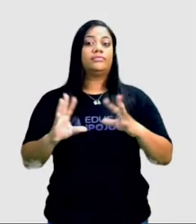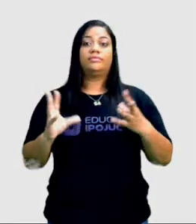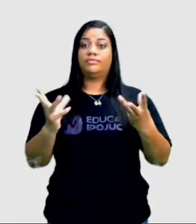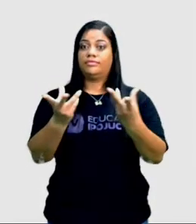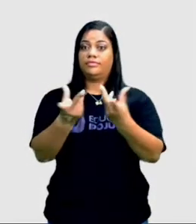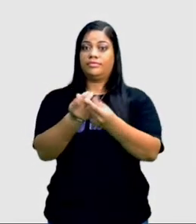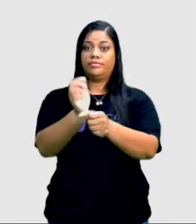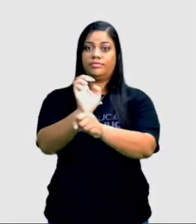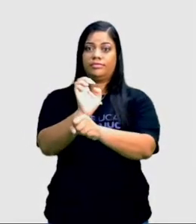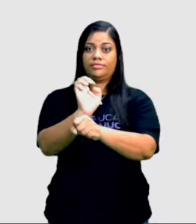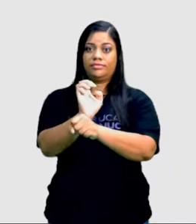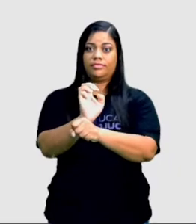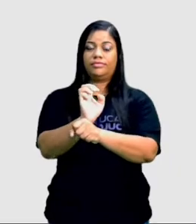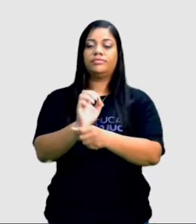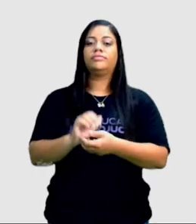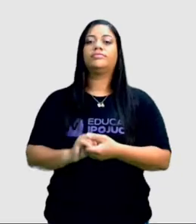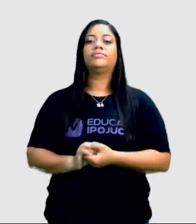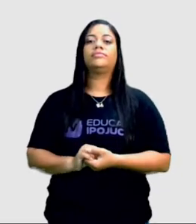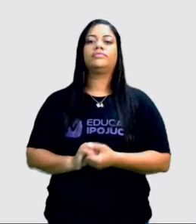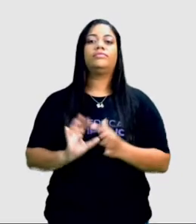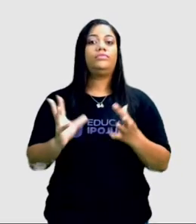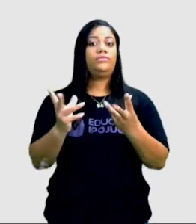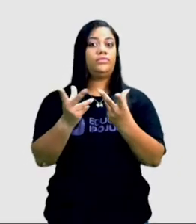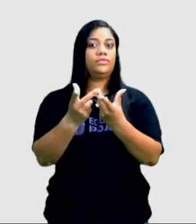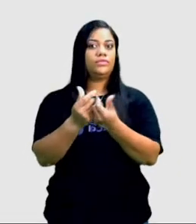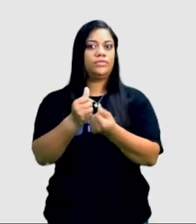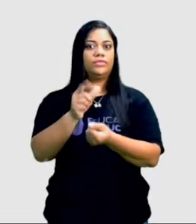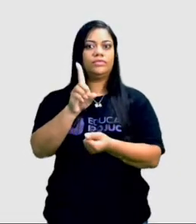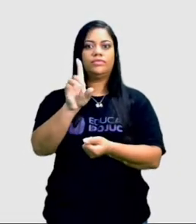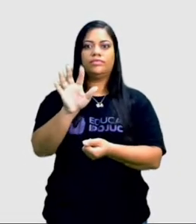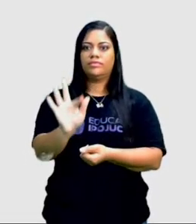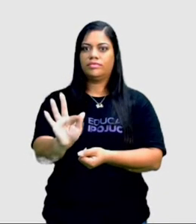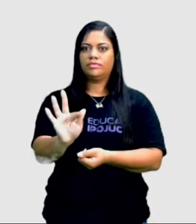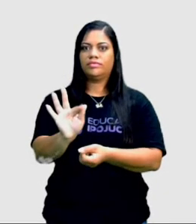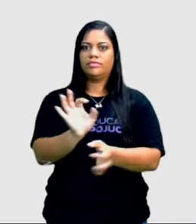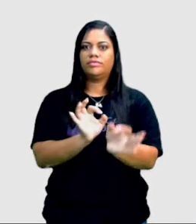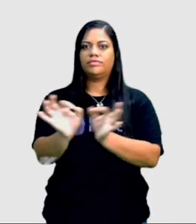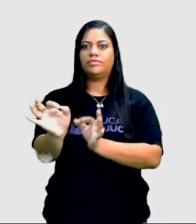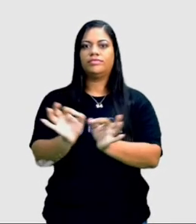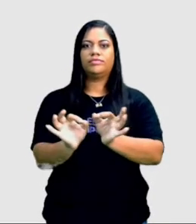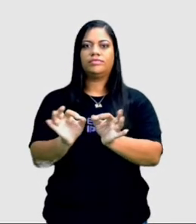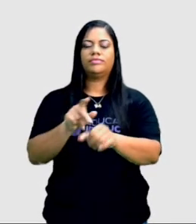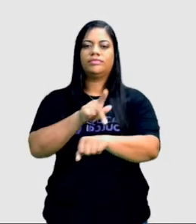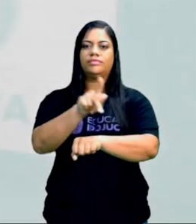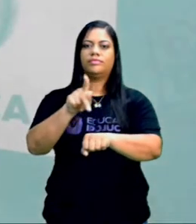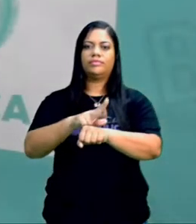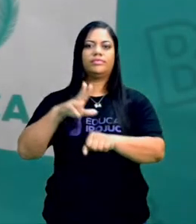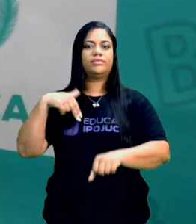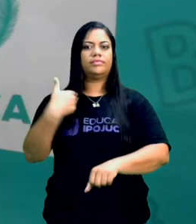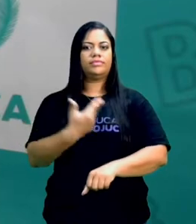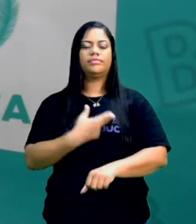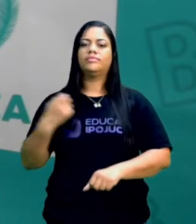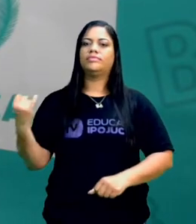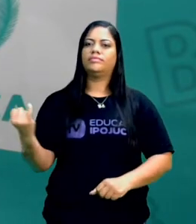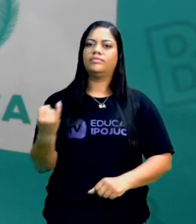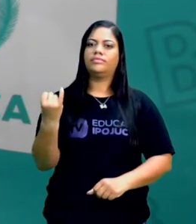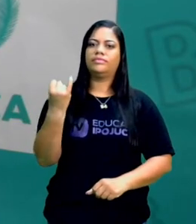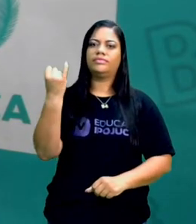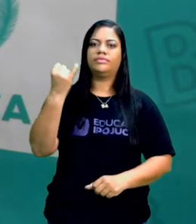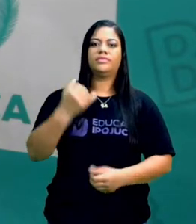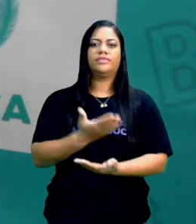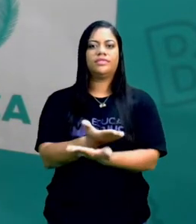todos os estados, todos os distritos vão organizar o nosso país. Então, é importante